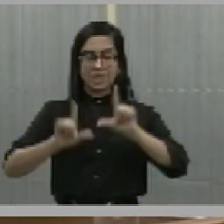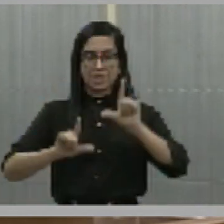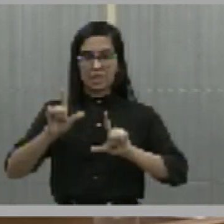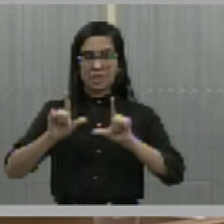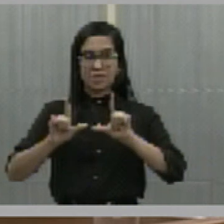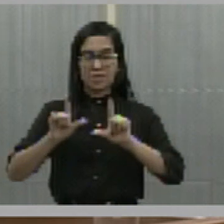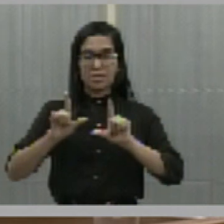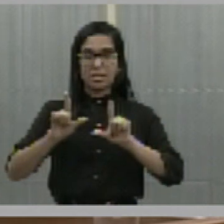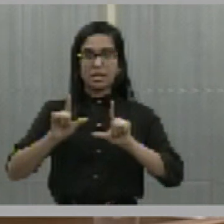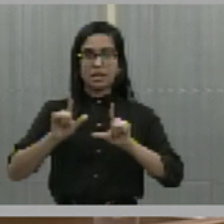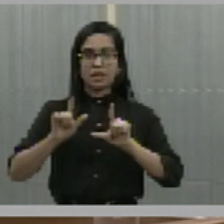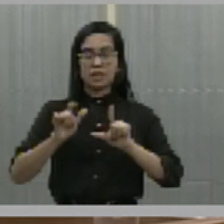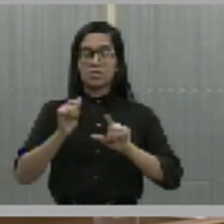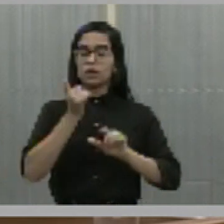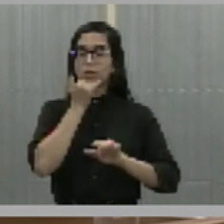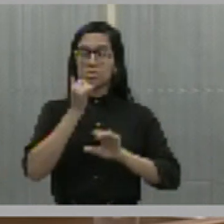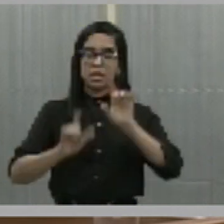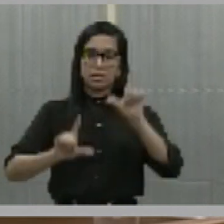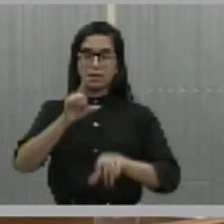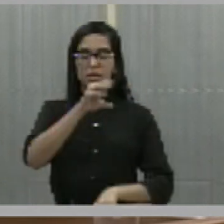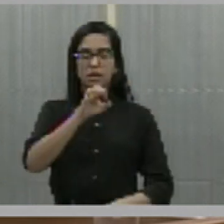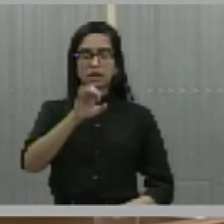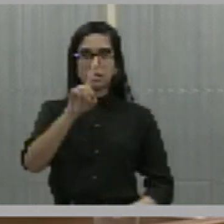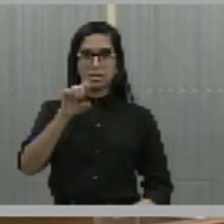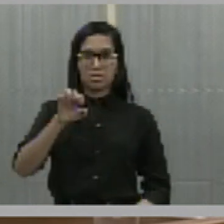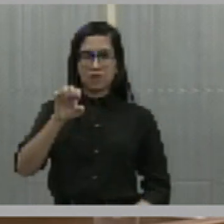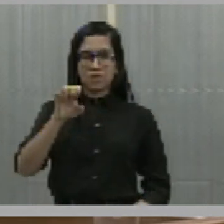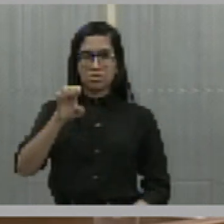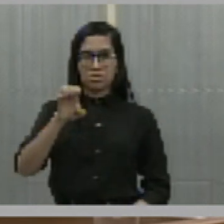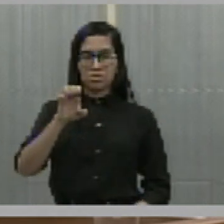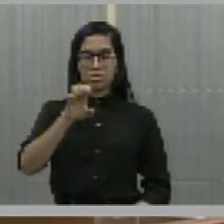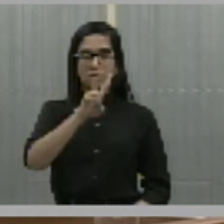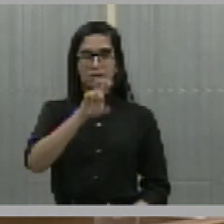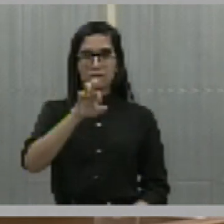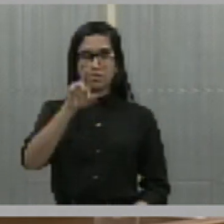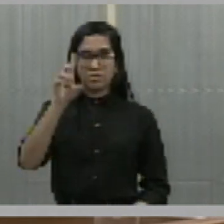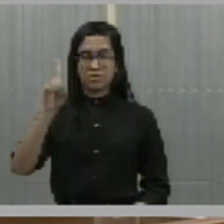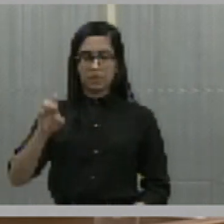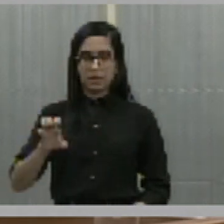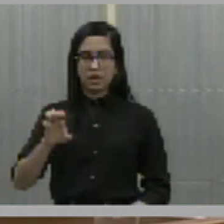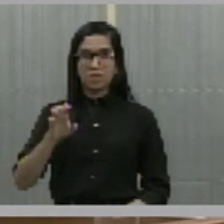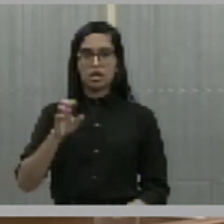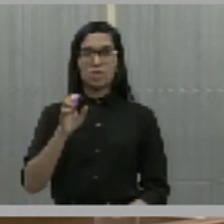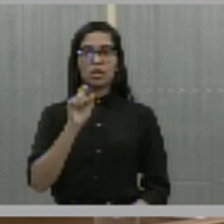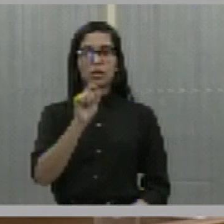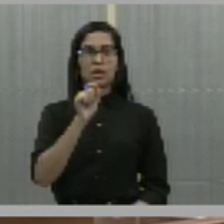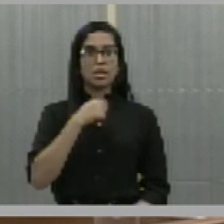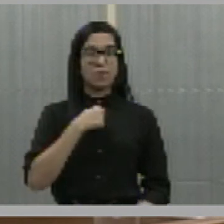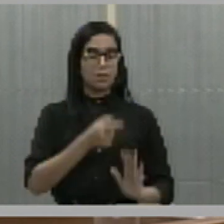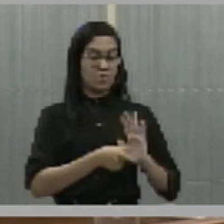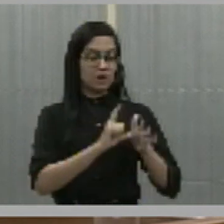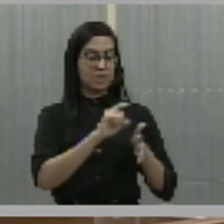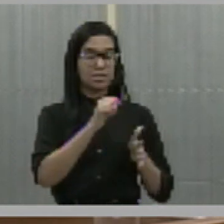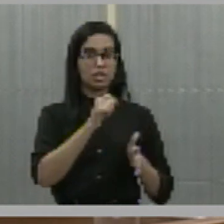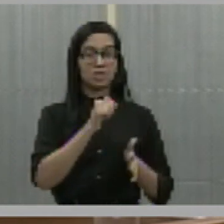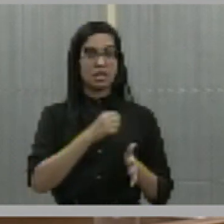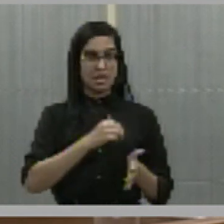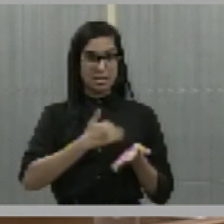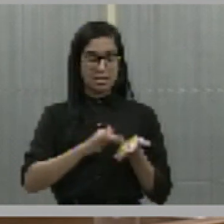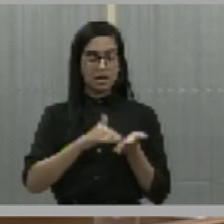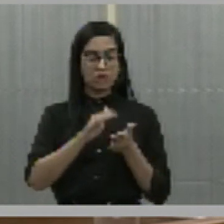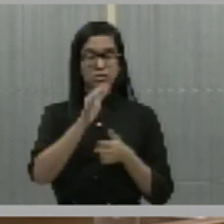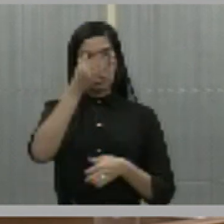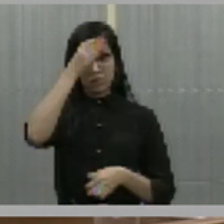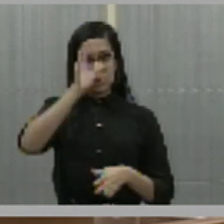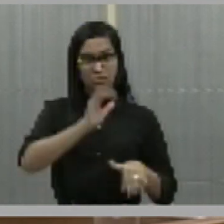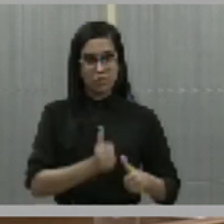a represar a minissérie de 10 capítulos que tivemos o prazer também, como ex-secretário de Cultura, de patrocidar